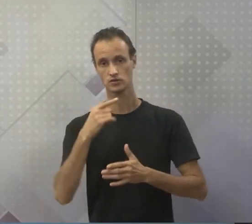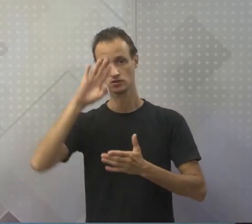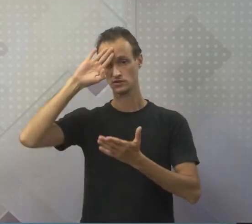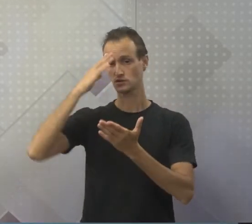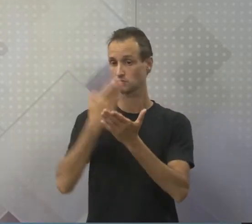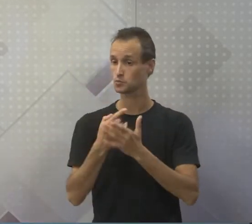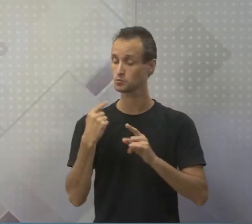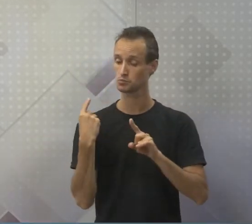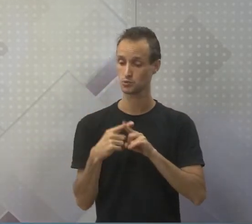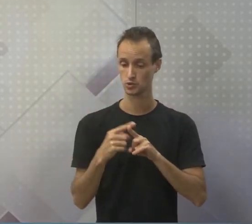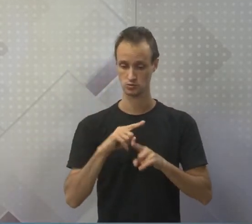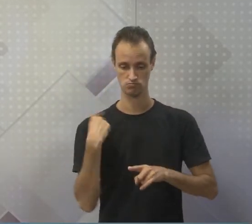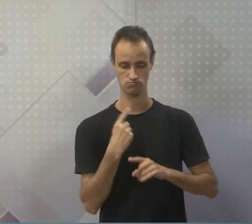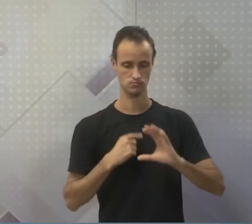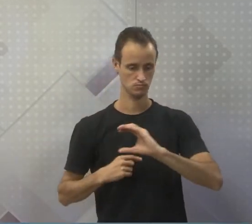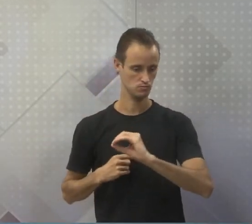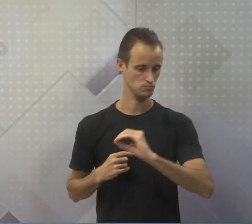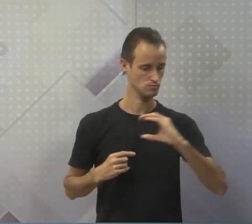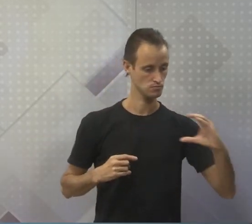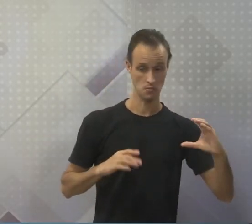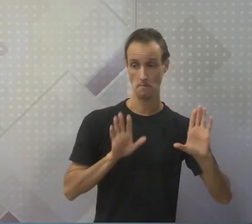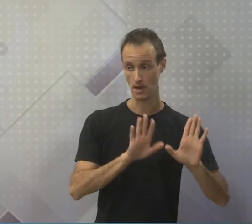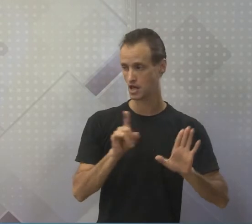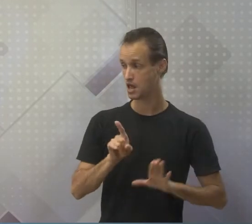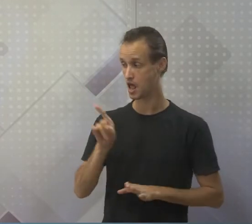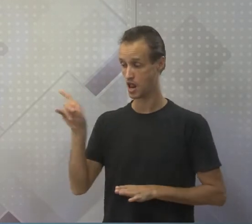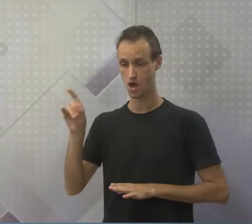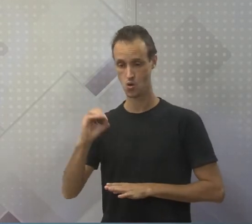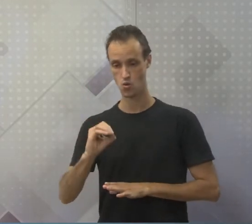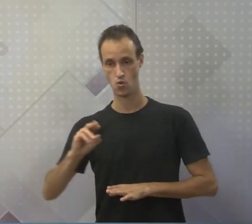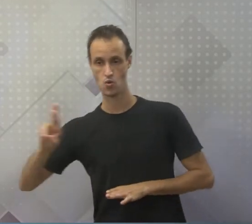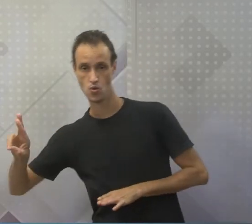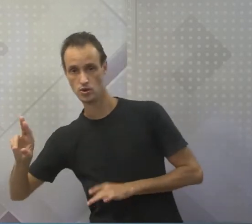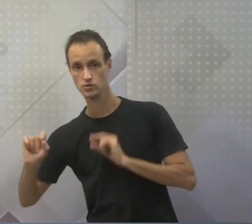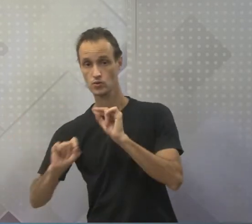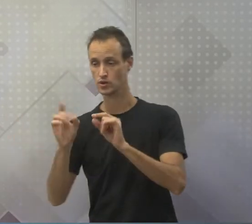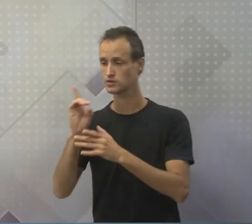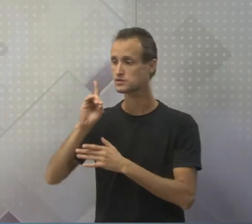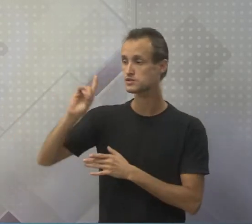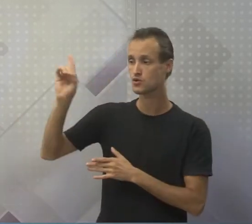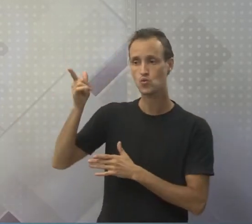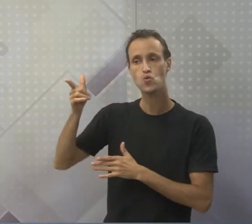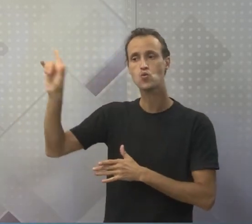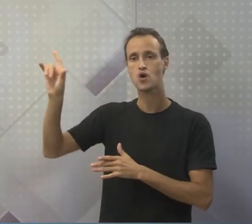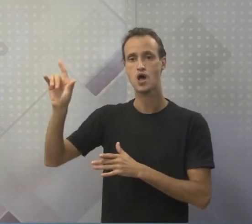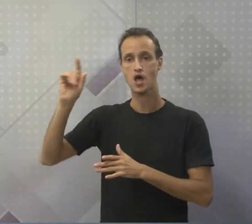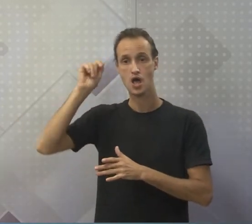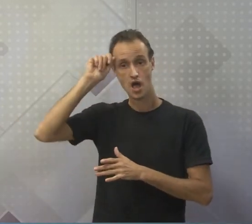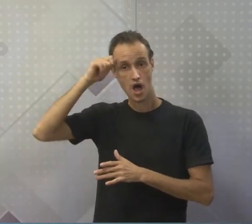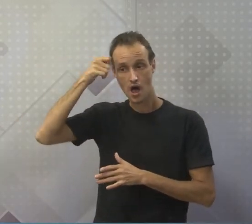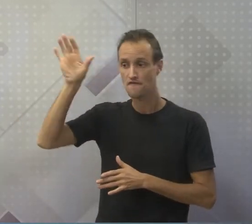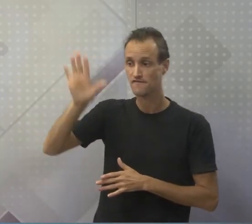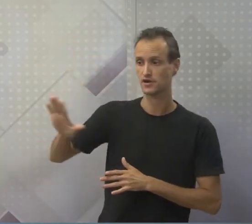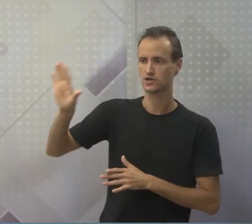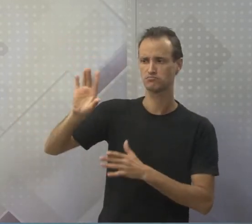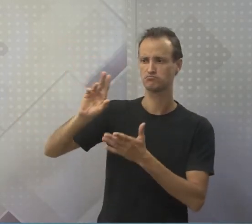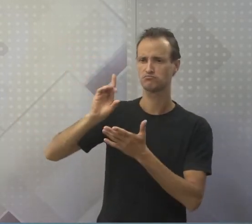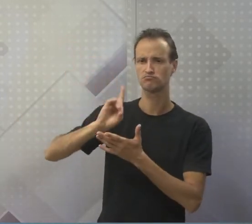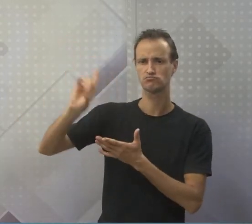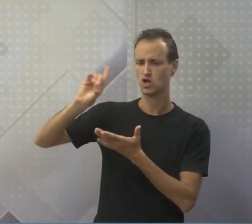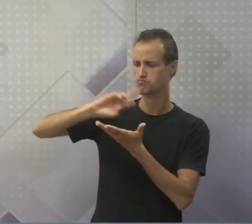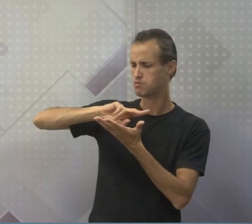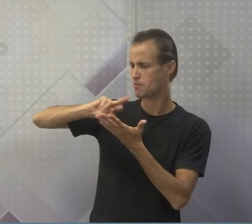somos do ocidente. Mas lá no Oriente, o Deus dele é outro. Lá na África, os deuses são